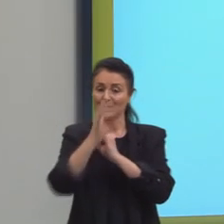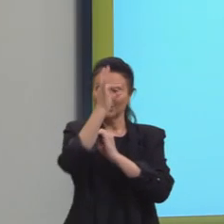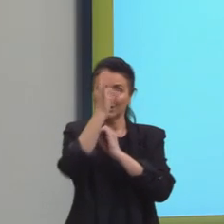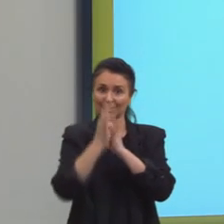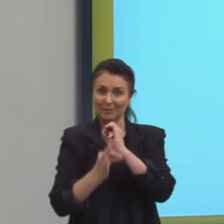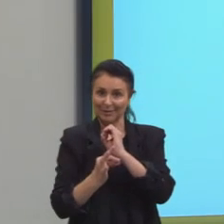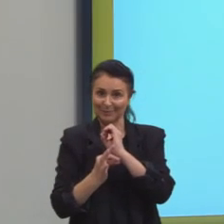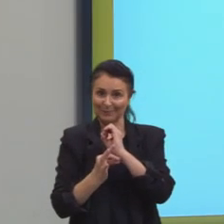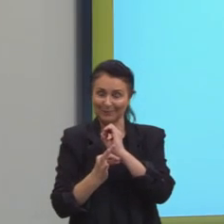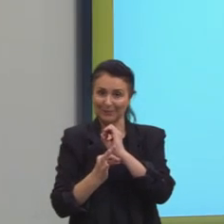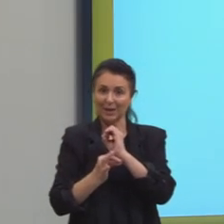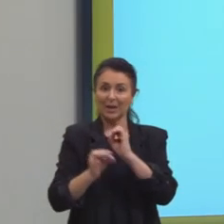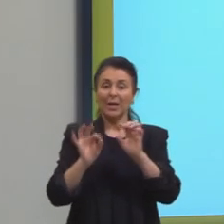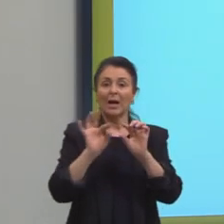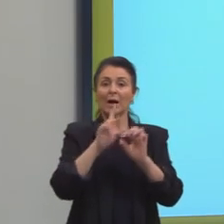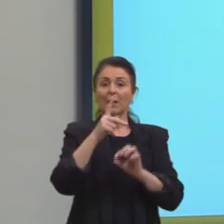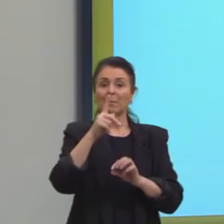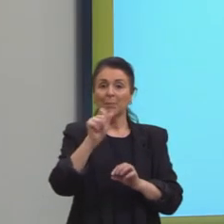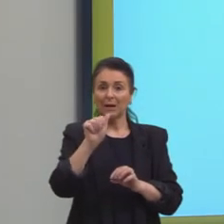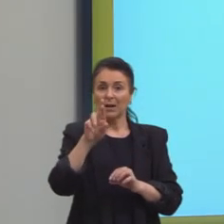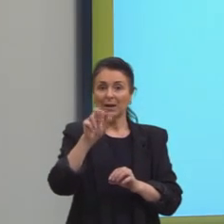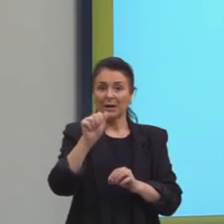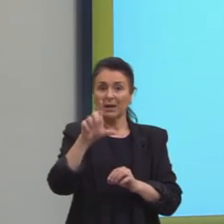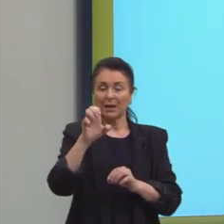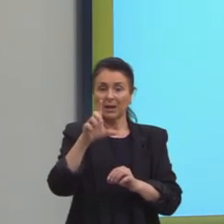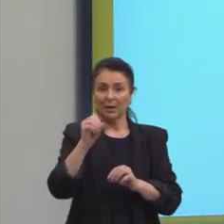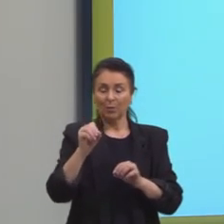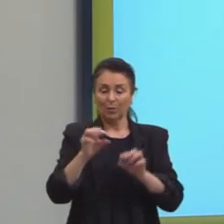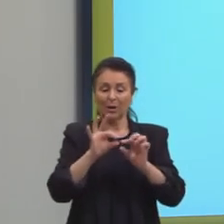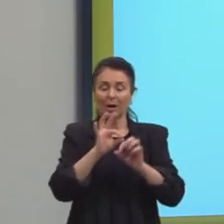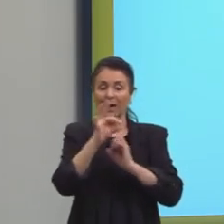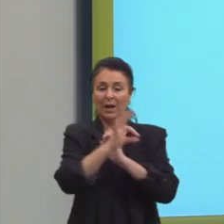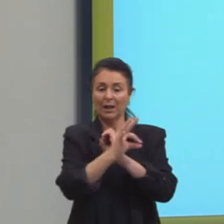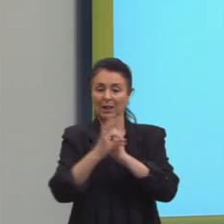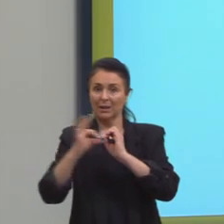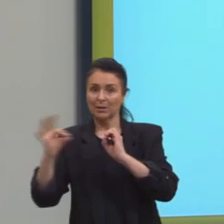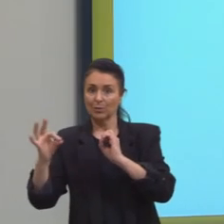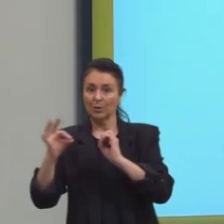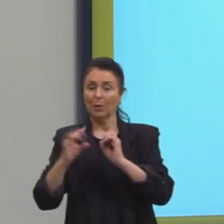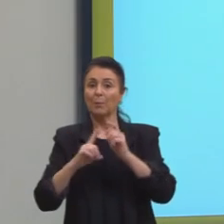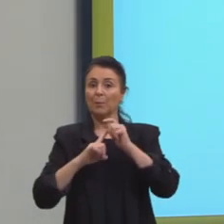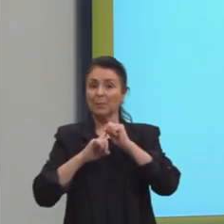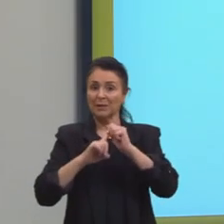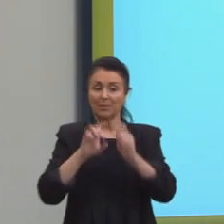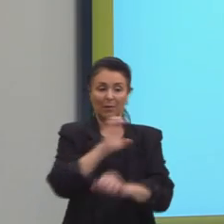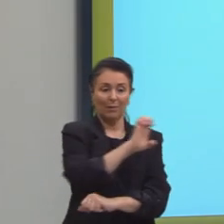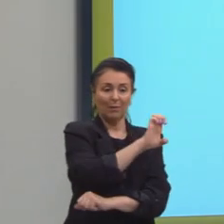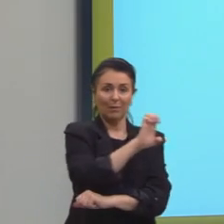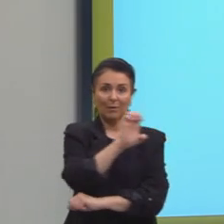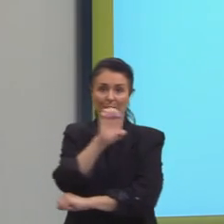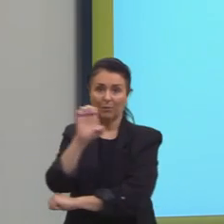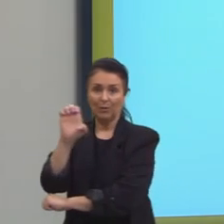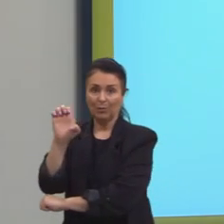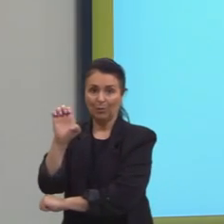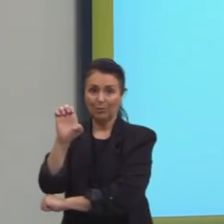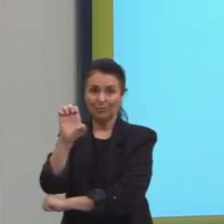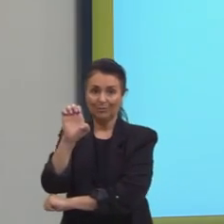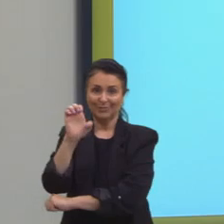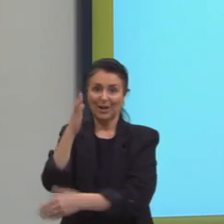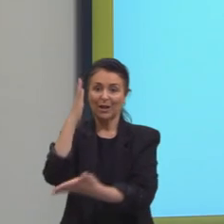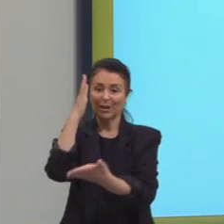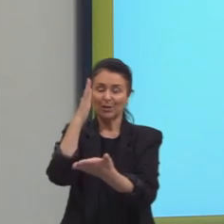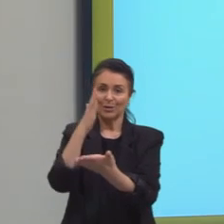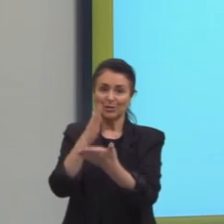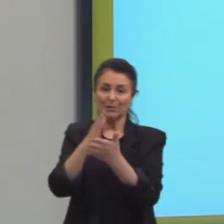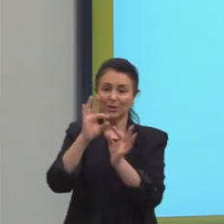linhas horizontais e recebem o nome de latitude. O principal paralelo é a linha do Equador, que divide igualmente a